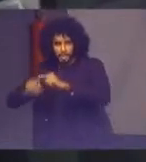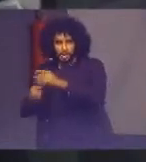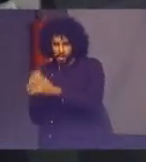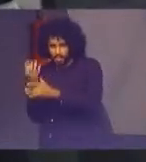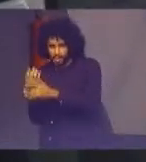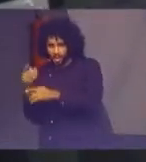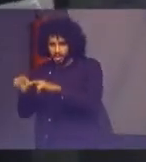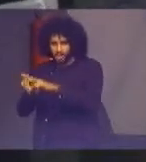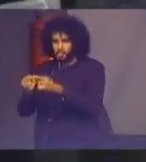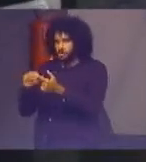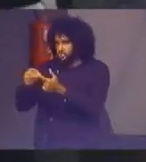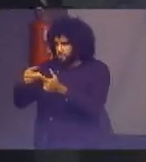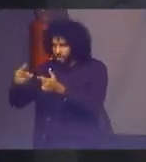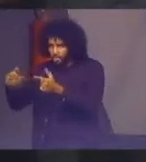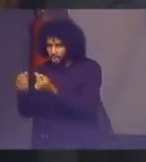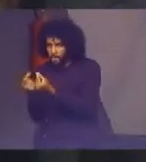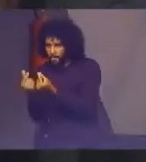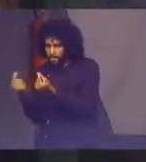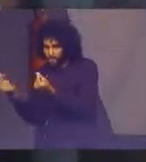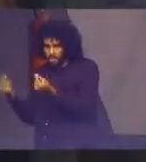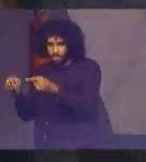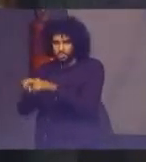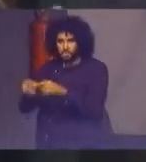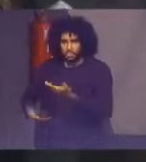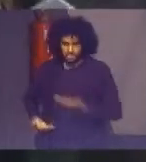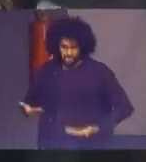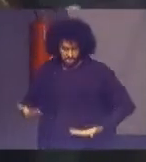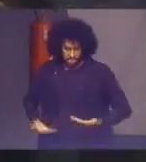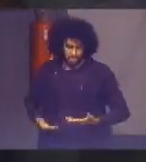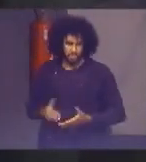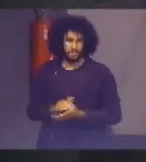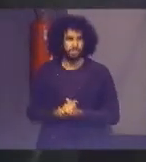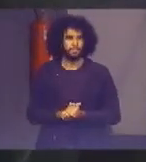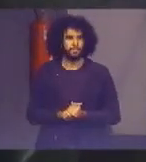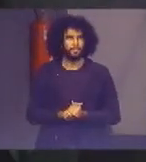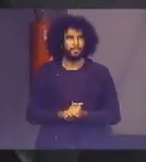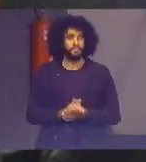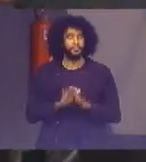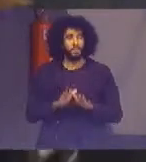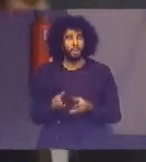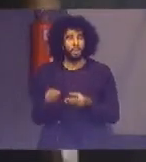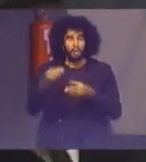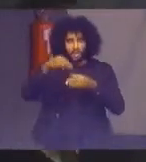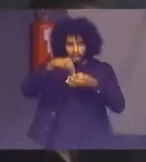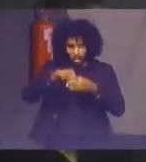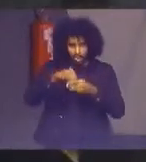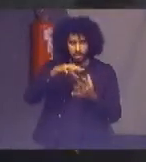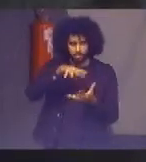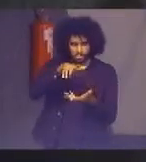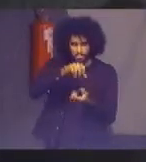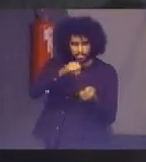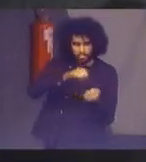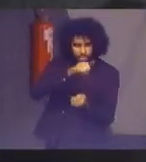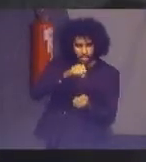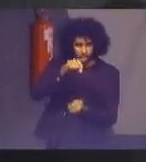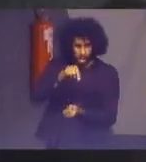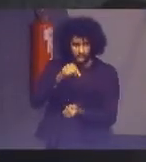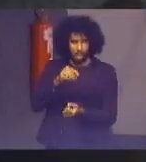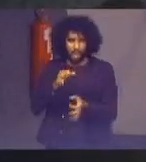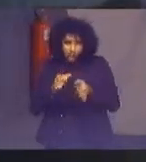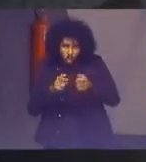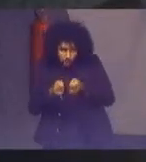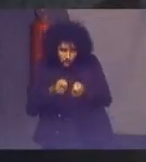de bens e serviços. A inserção da sustentabilidade como instrumento de governança